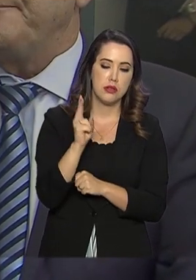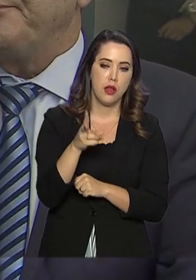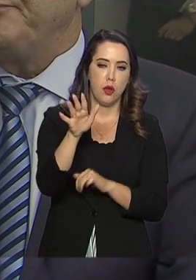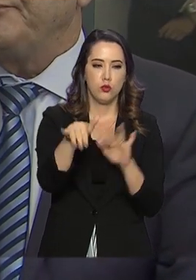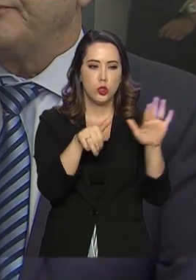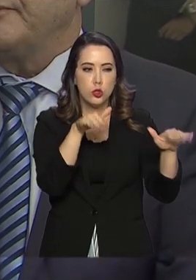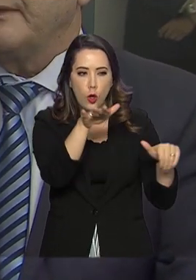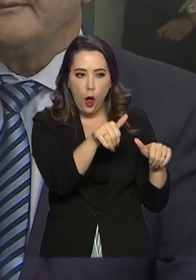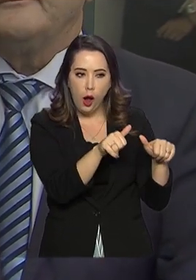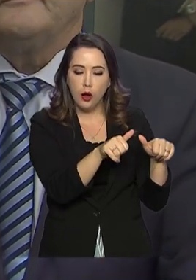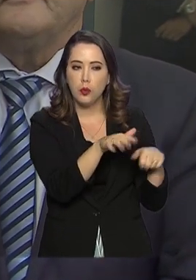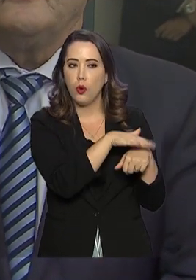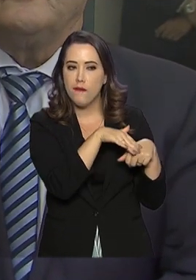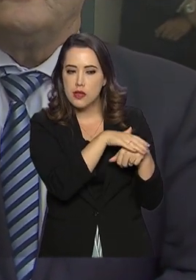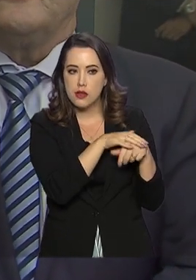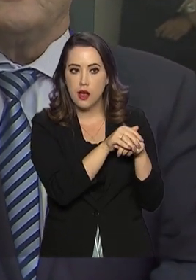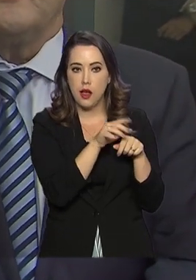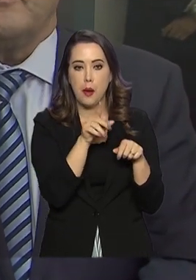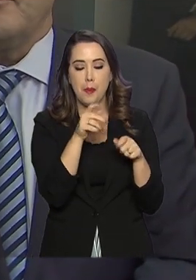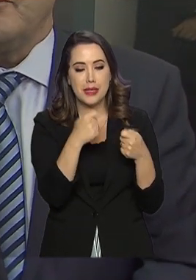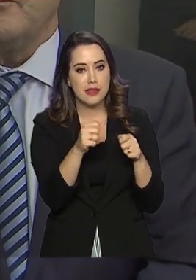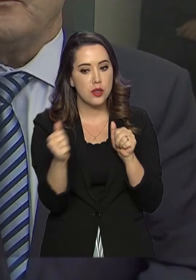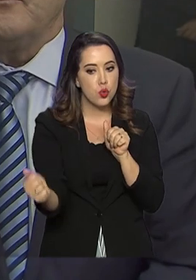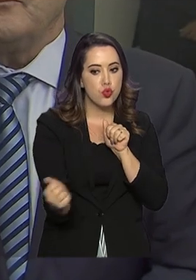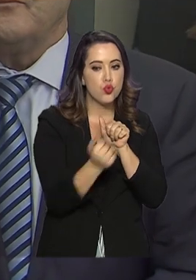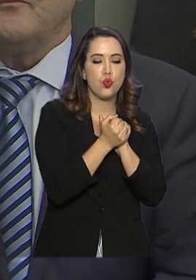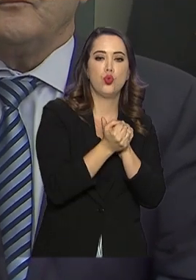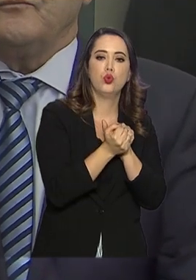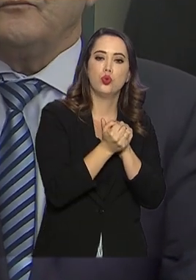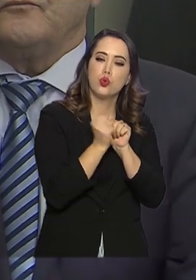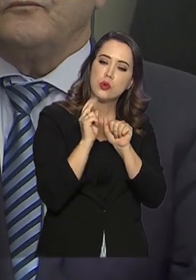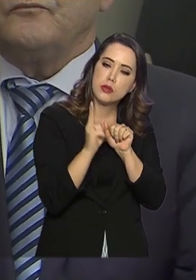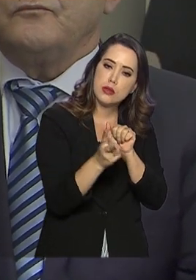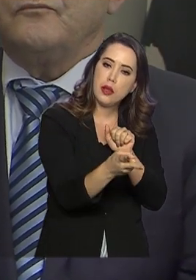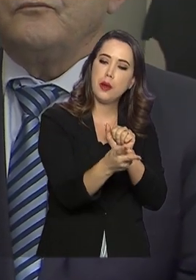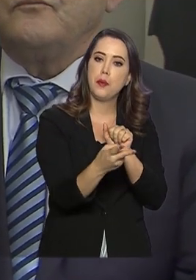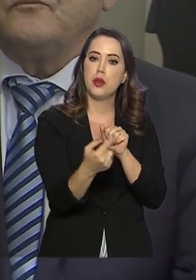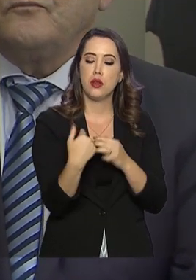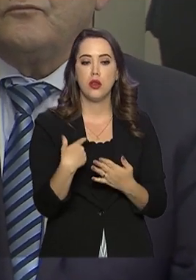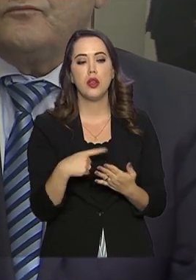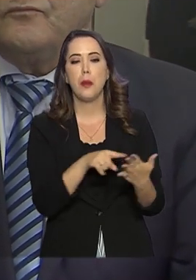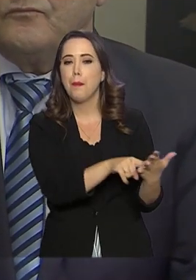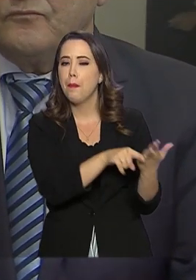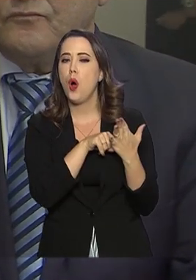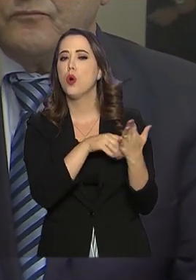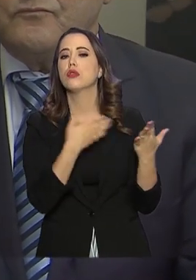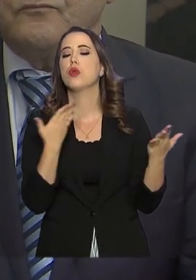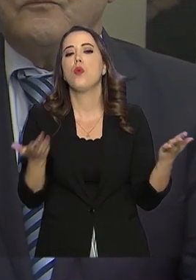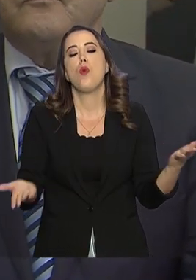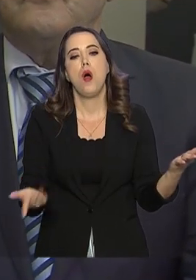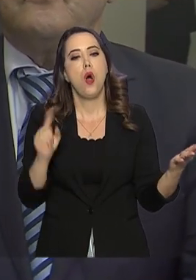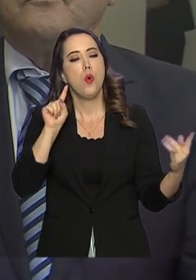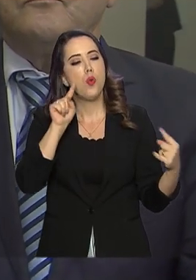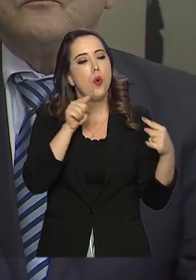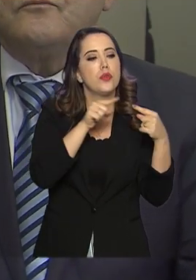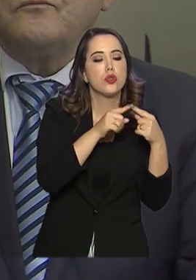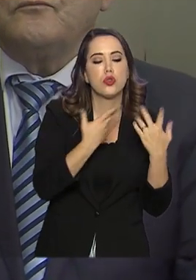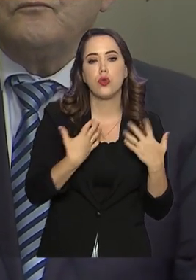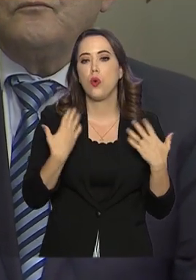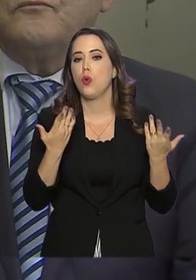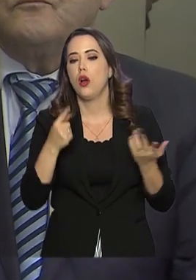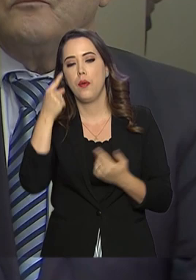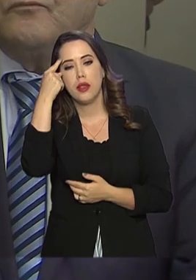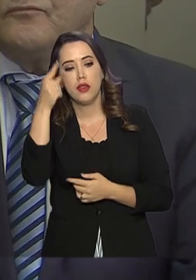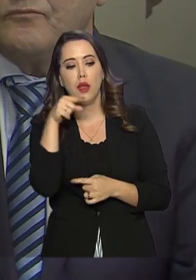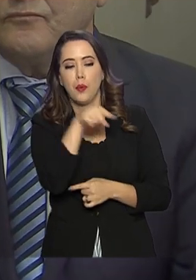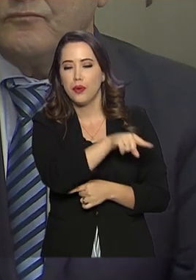não se afastem da gente, que estejam junto com a gente, que apresentem suas demandas, suas ideias, porque são eles que estão no